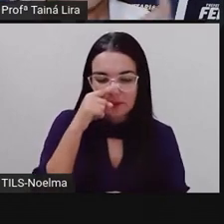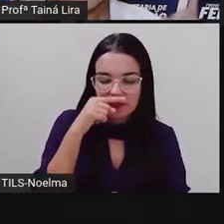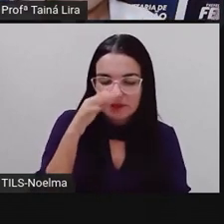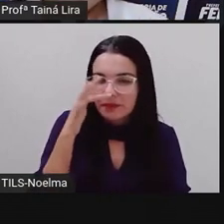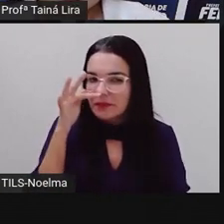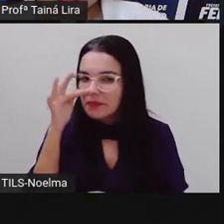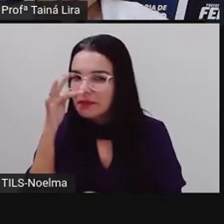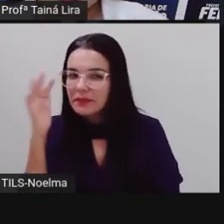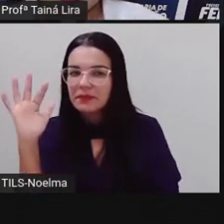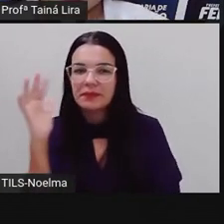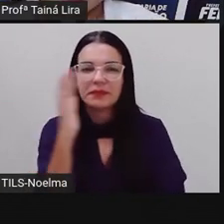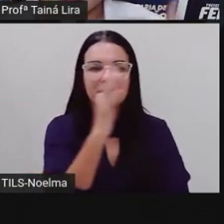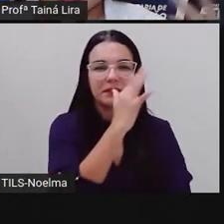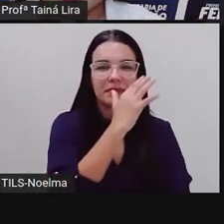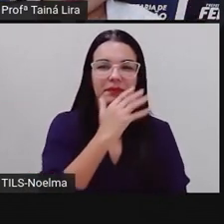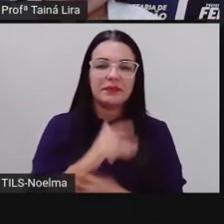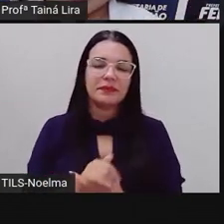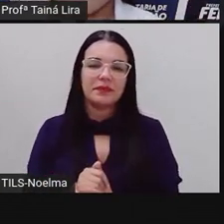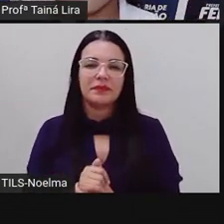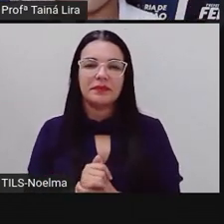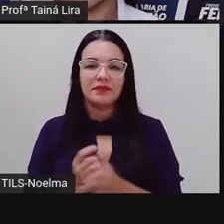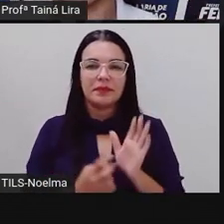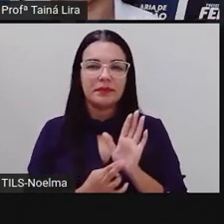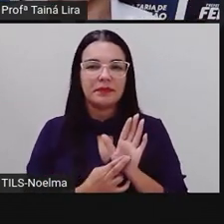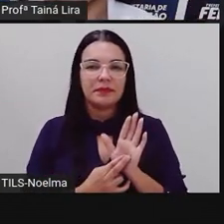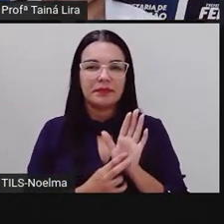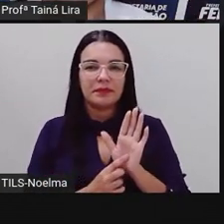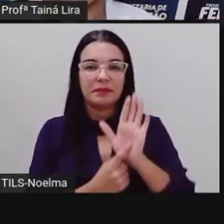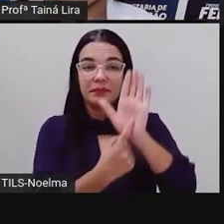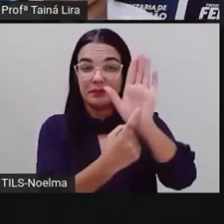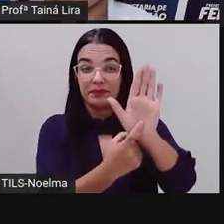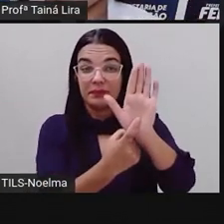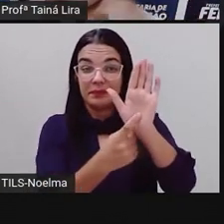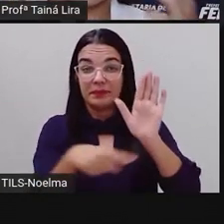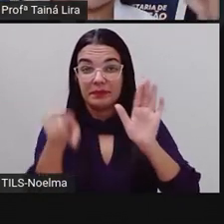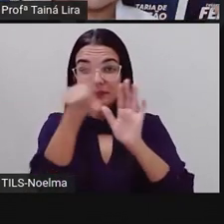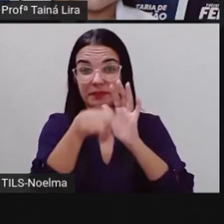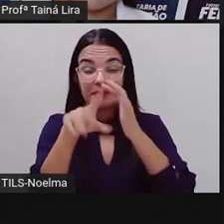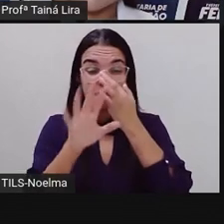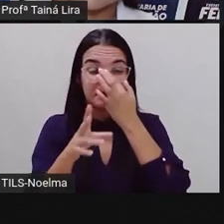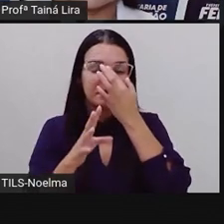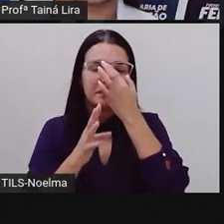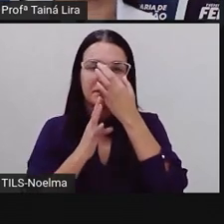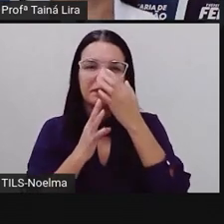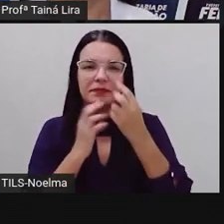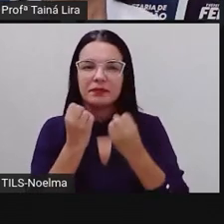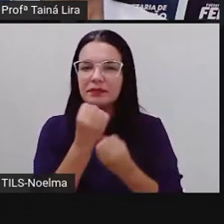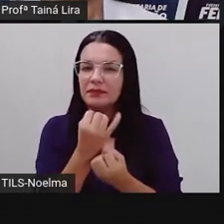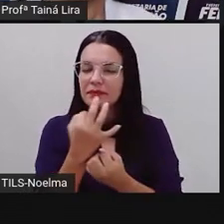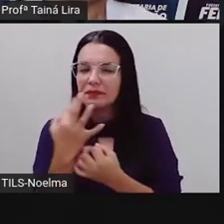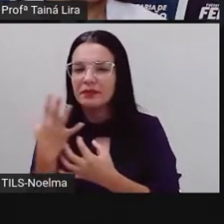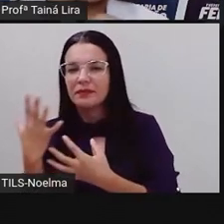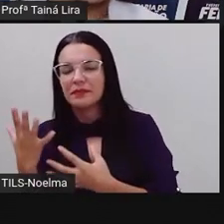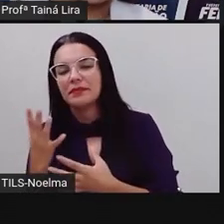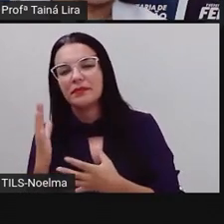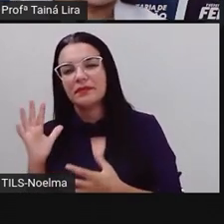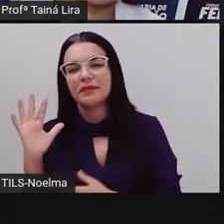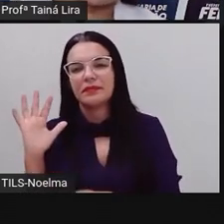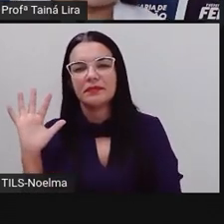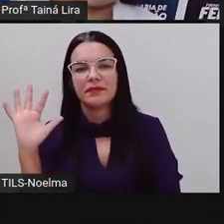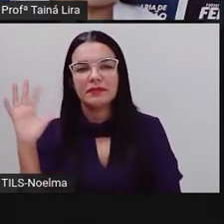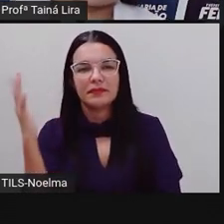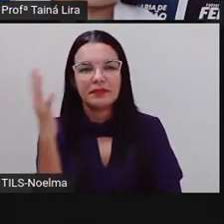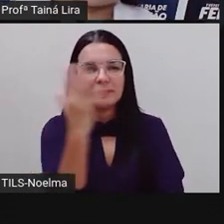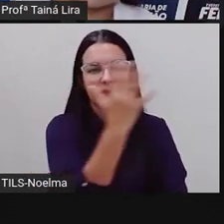e trouxe para apresentar vocês. Então, vocês já conhecem várias espécies de plantas, já sabem que tem